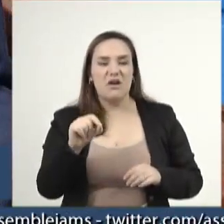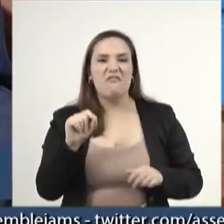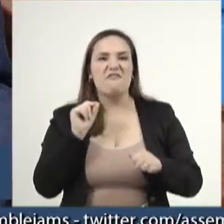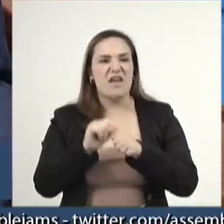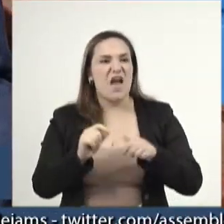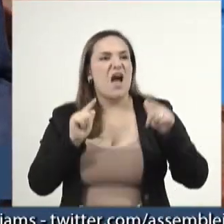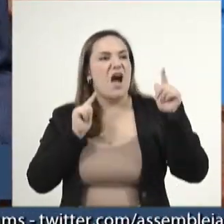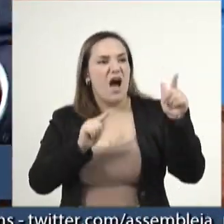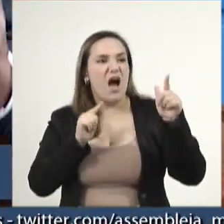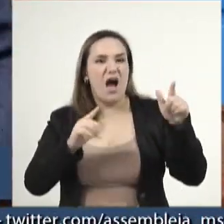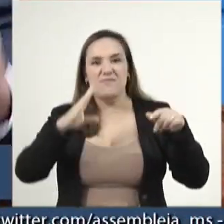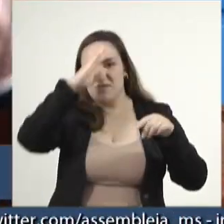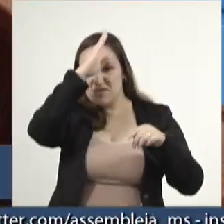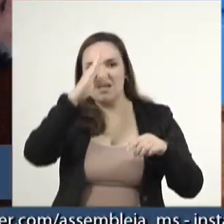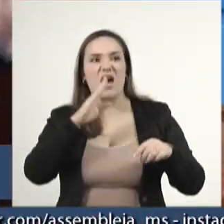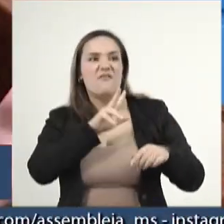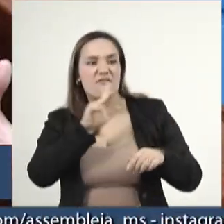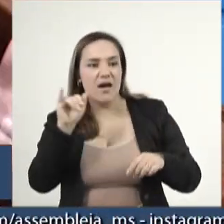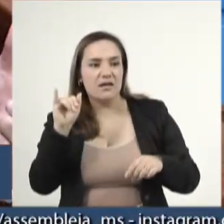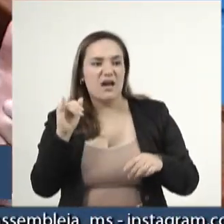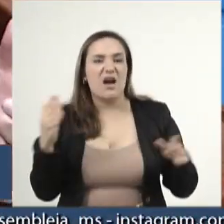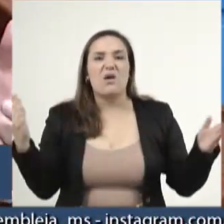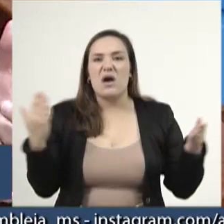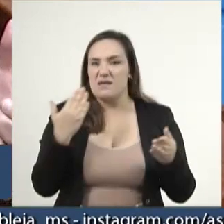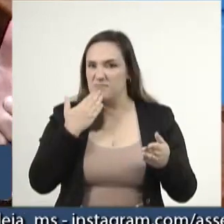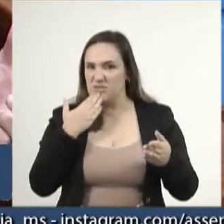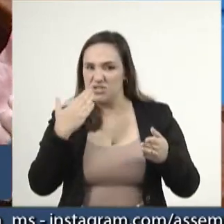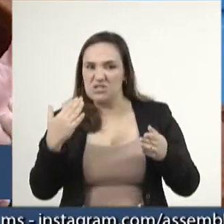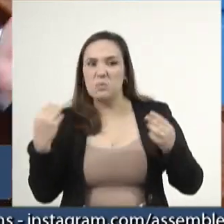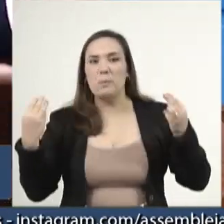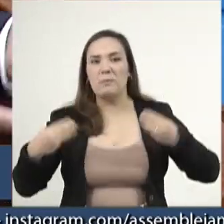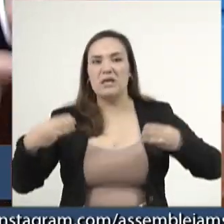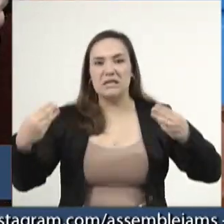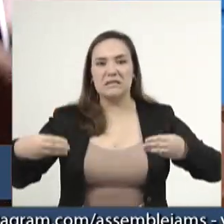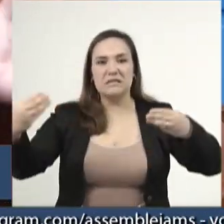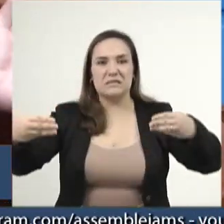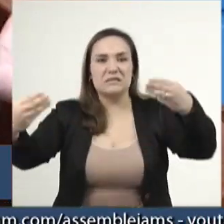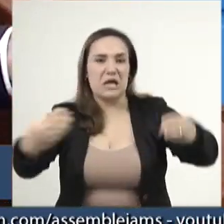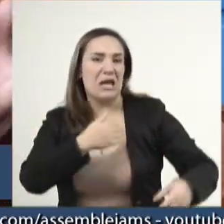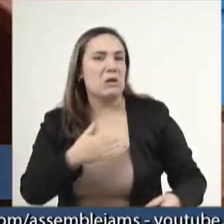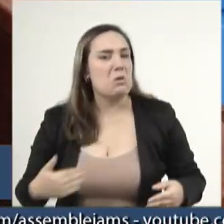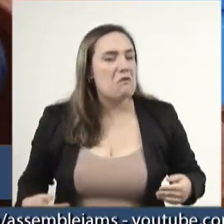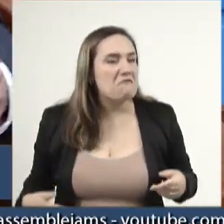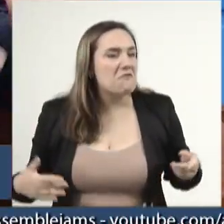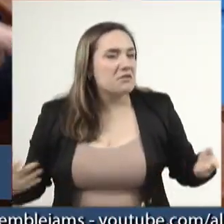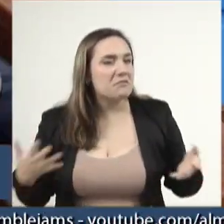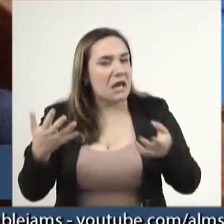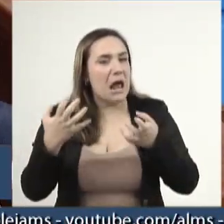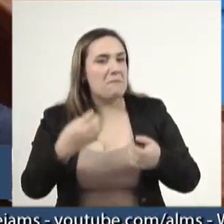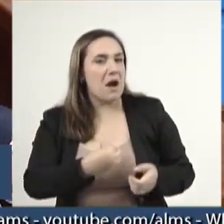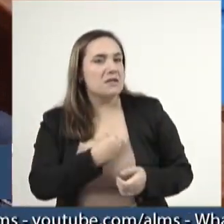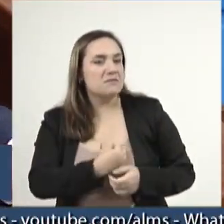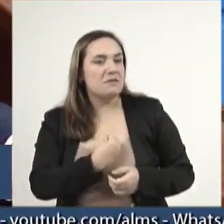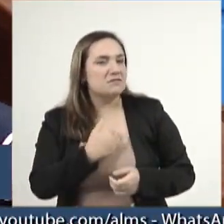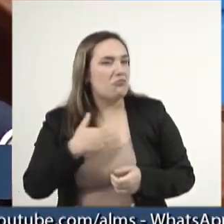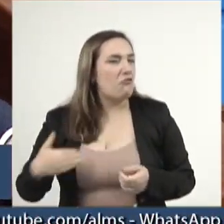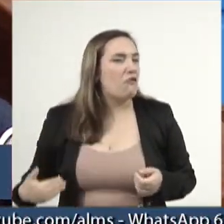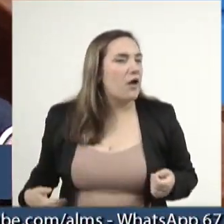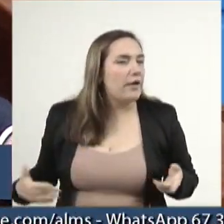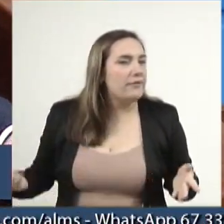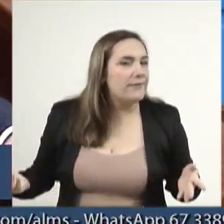Bolsonaro, exigindo ministérios no governo Lula para participar do governo.